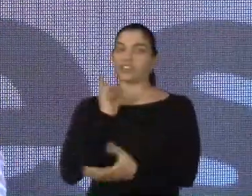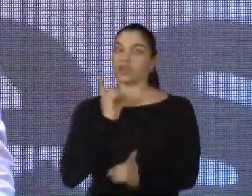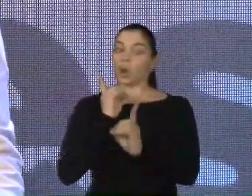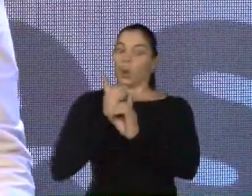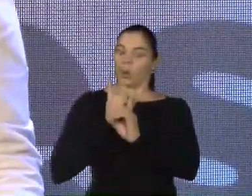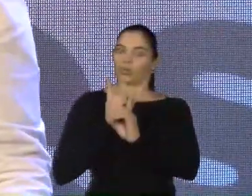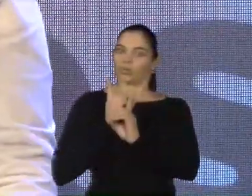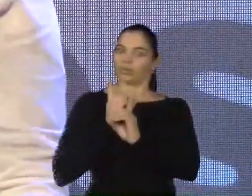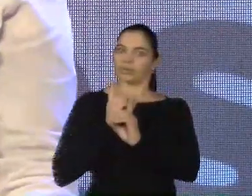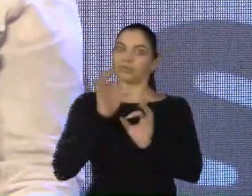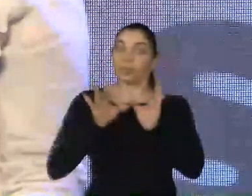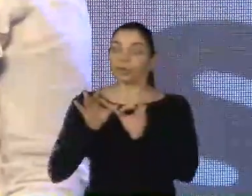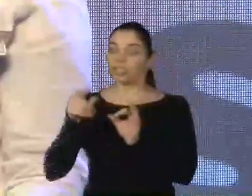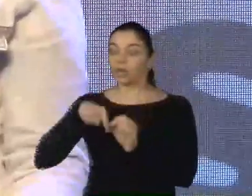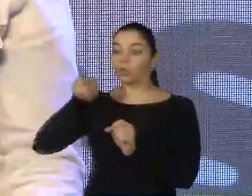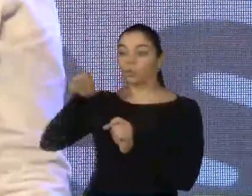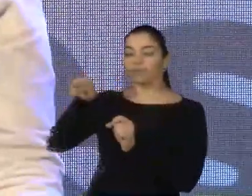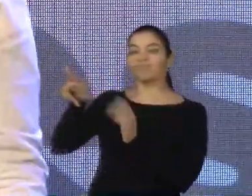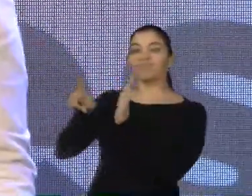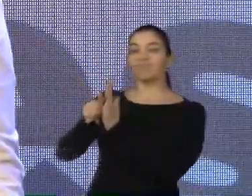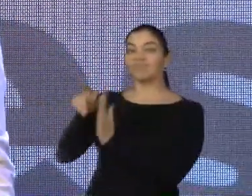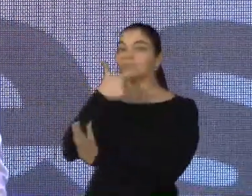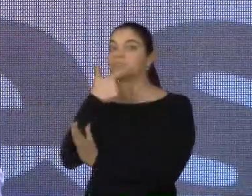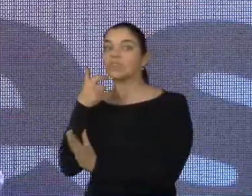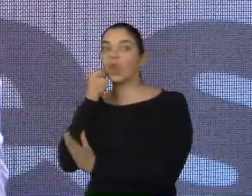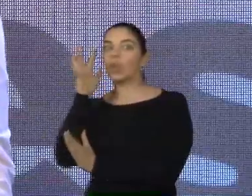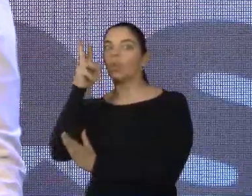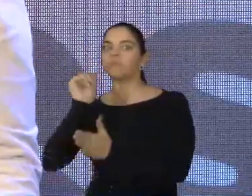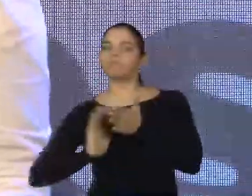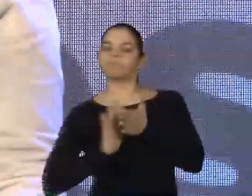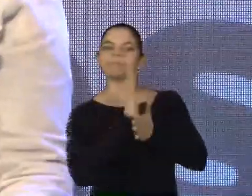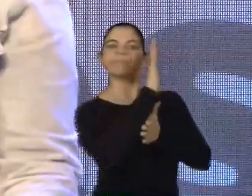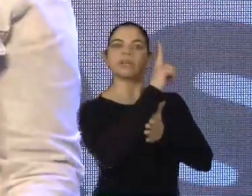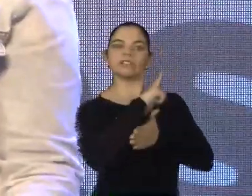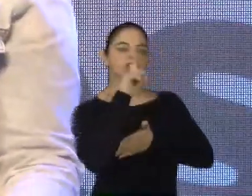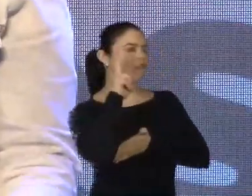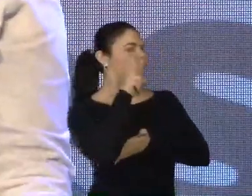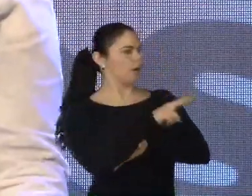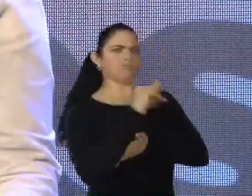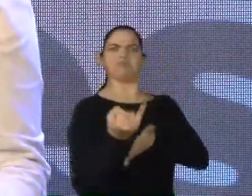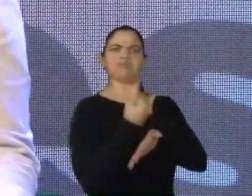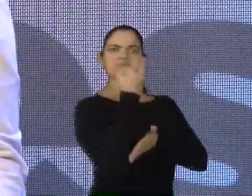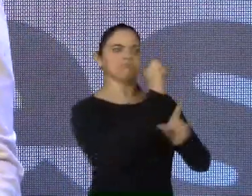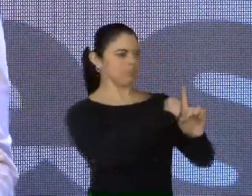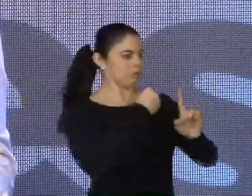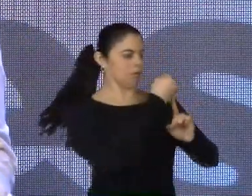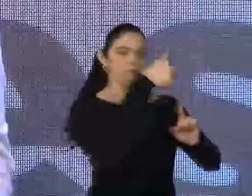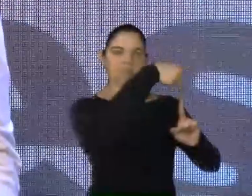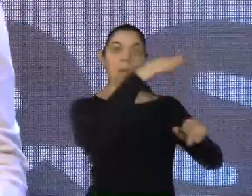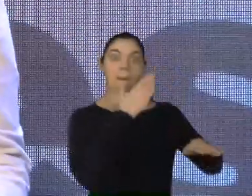no projeto do Alex todos os valores que a gente entende que são importantes para uma sociedade mais